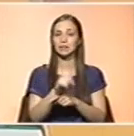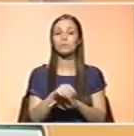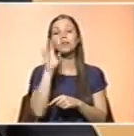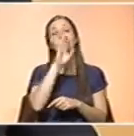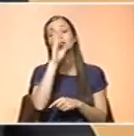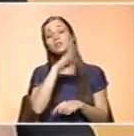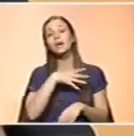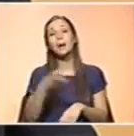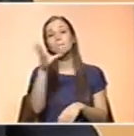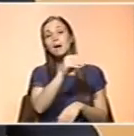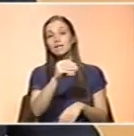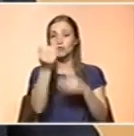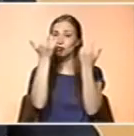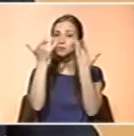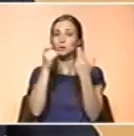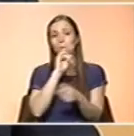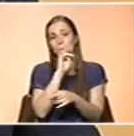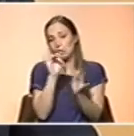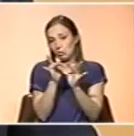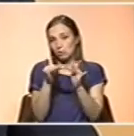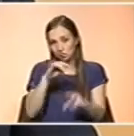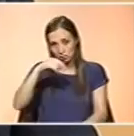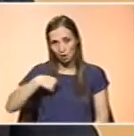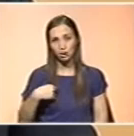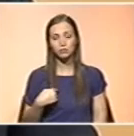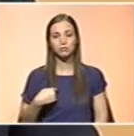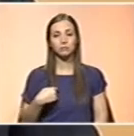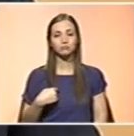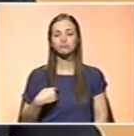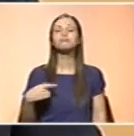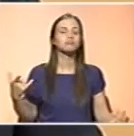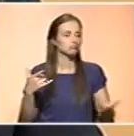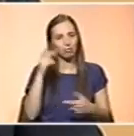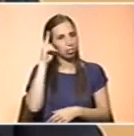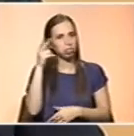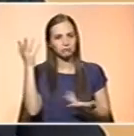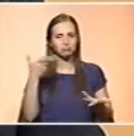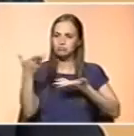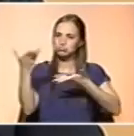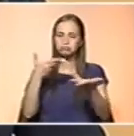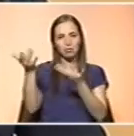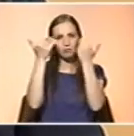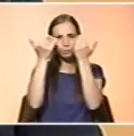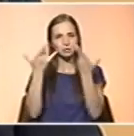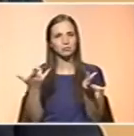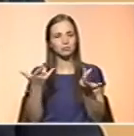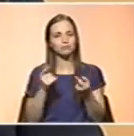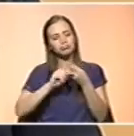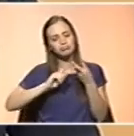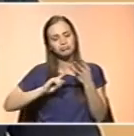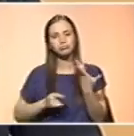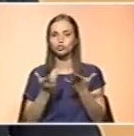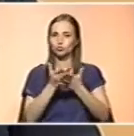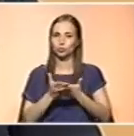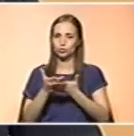quiserem mais informação podem contactar-nos. Terei muito gosto em fornecer informação sobre estes tipos de estudos.